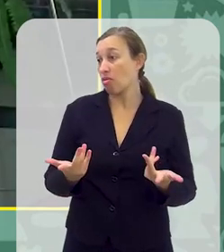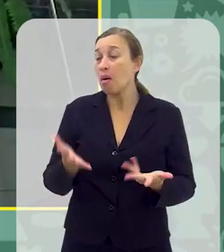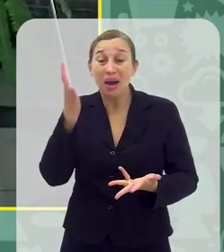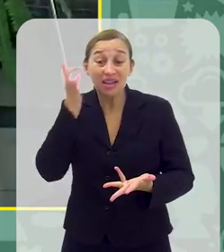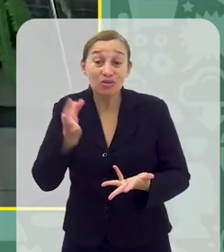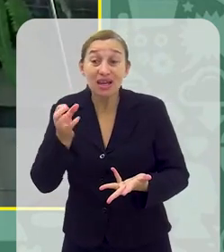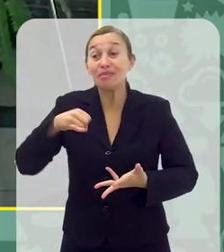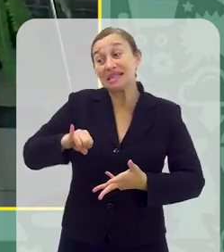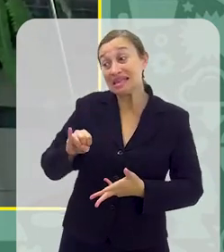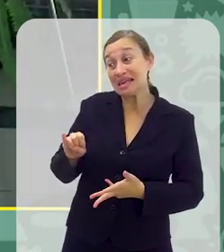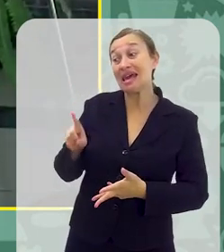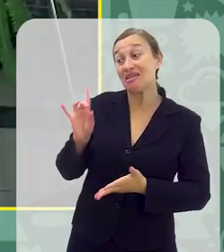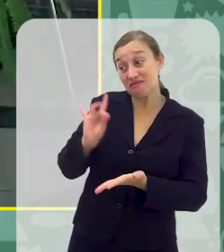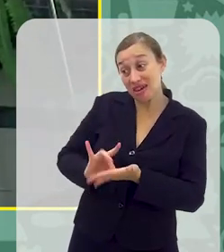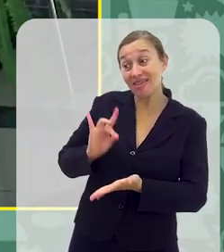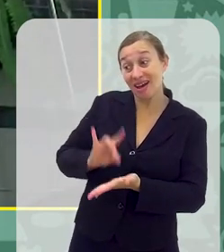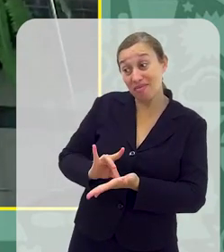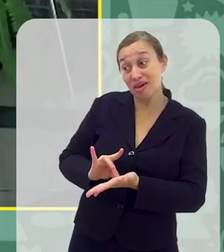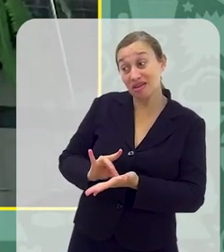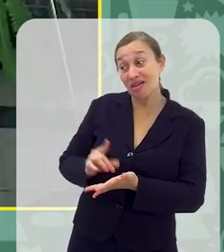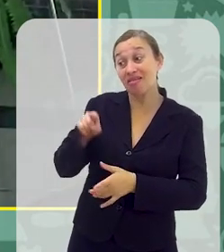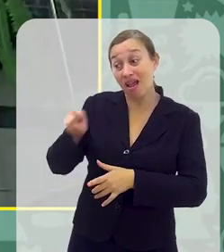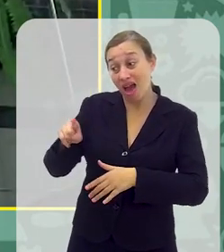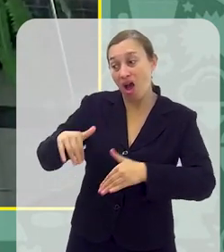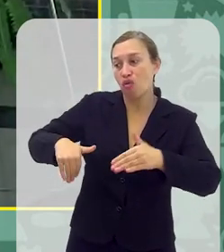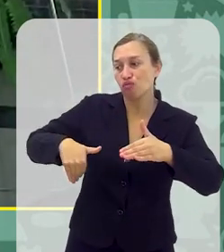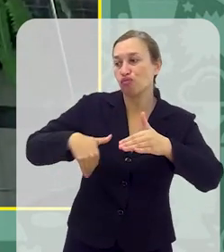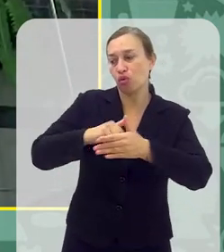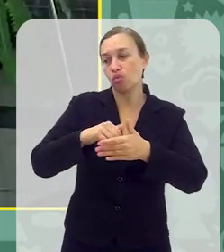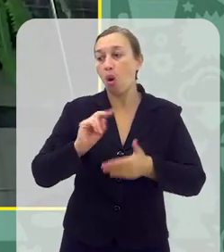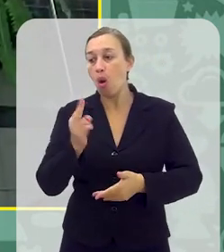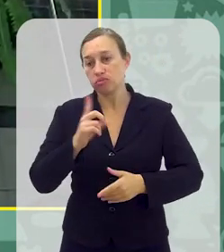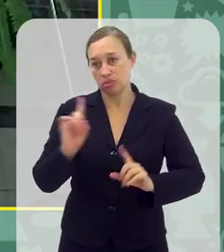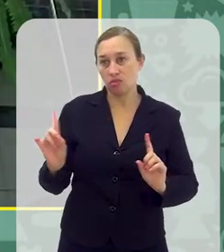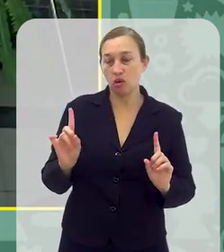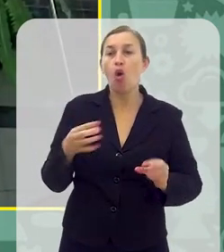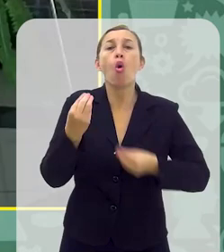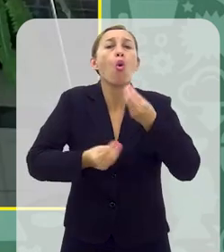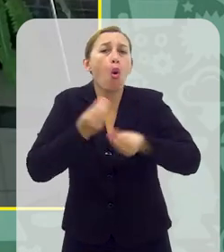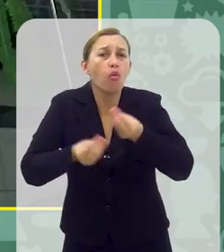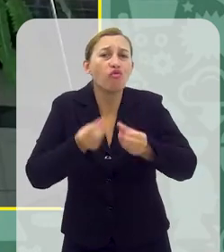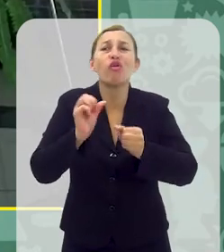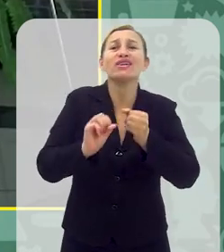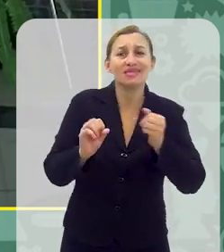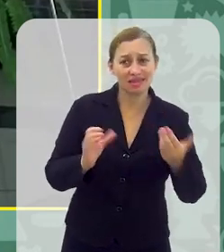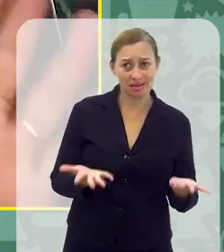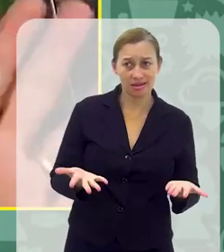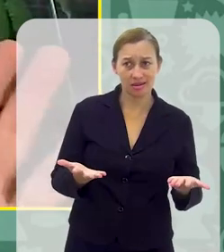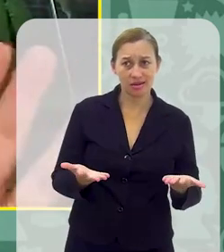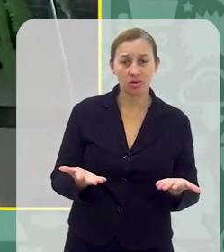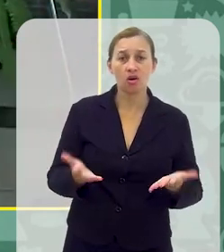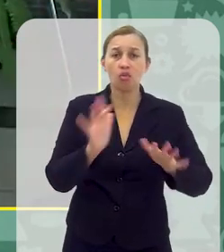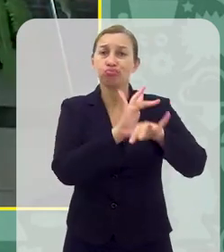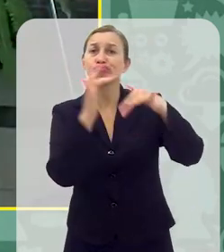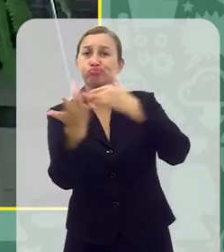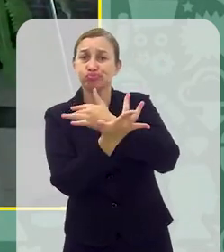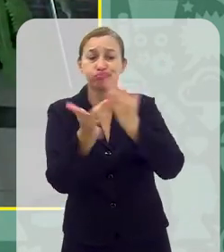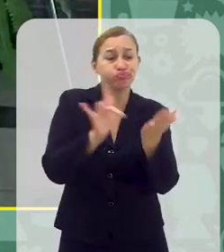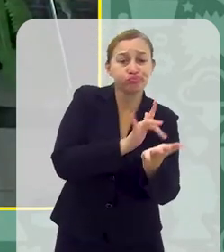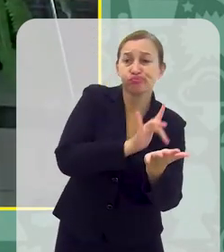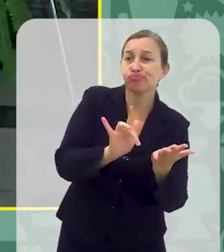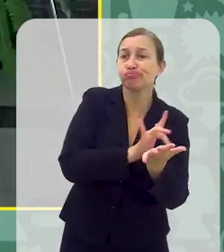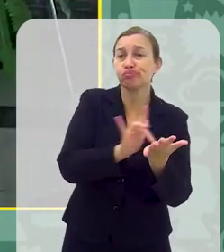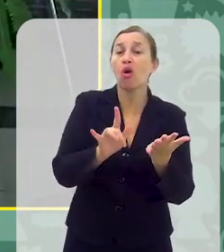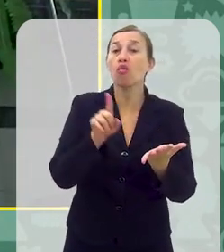casa da fulana Mas você não está lá junto, acompanhando totalmente Como é se fazia então? Esquece rede social e